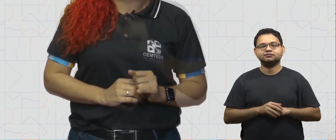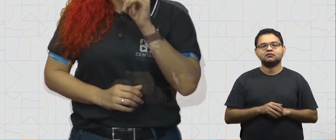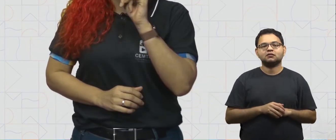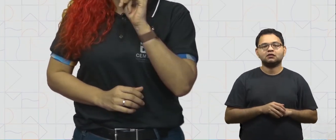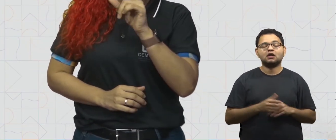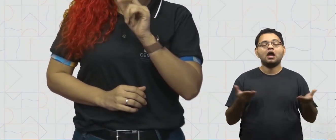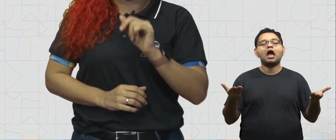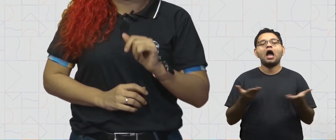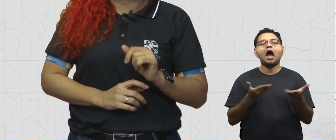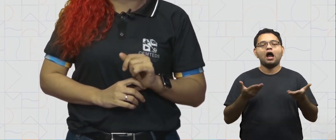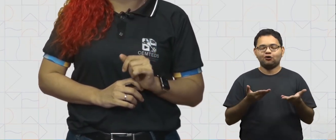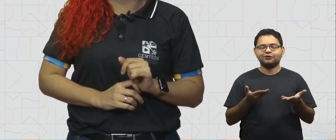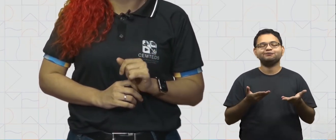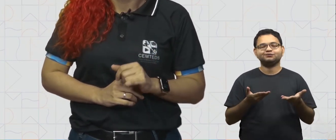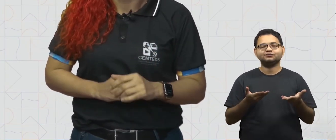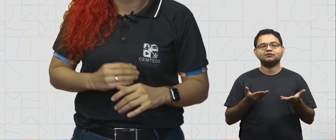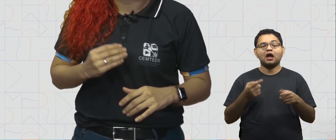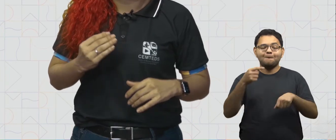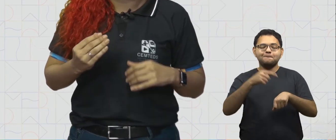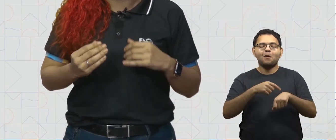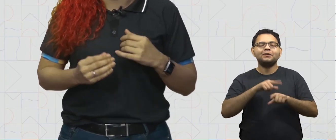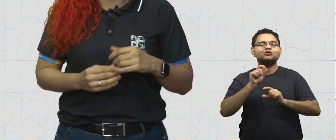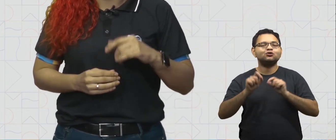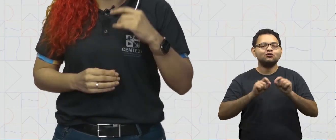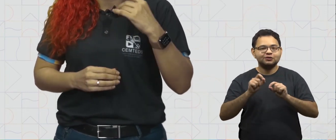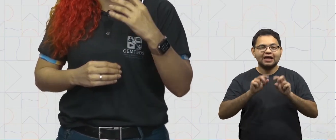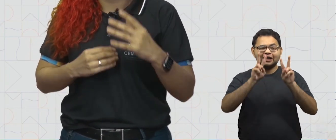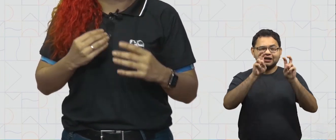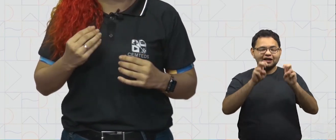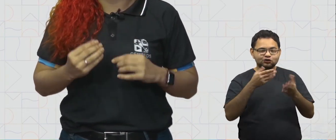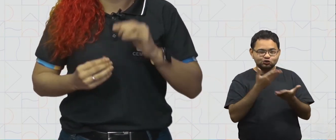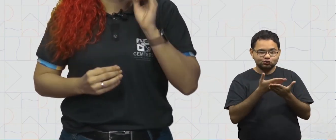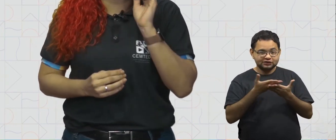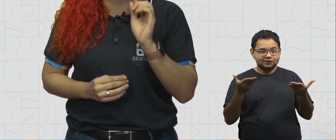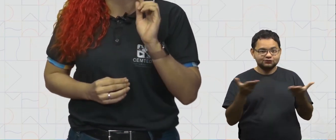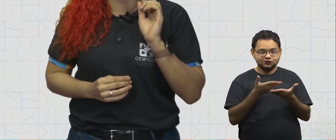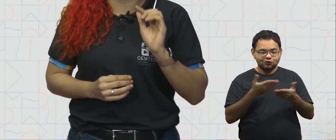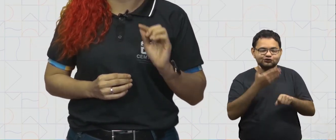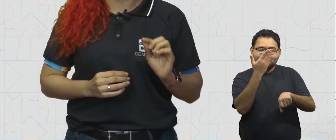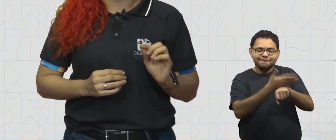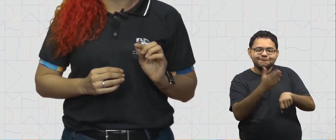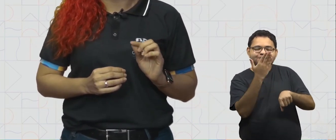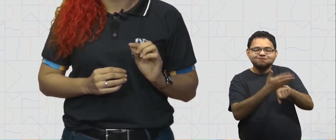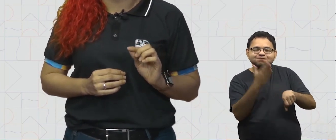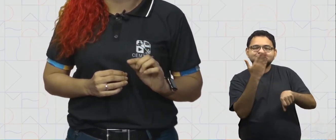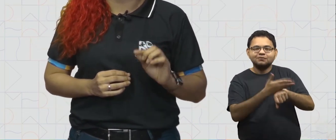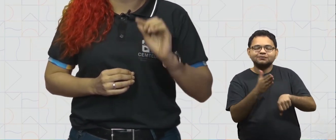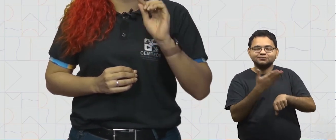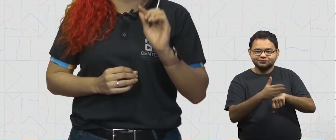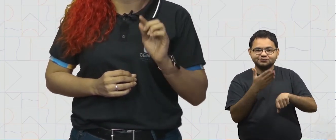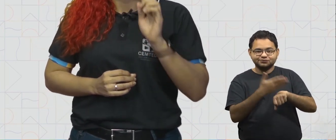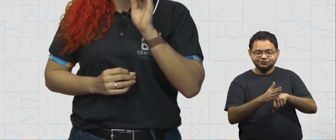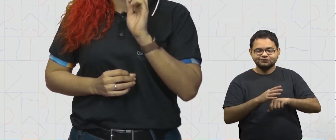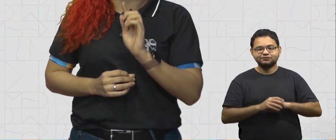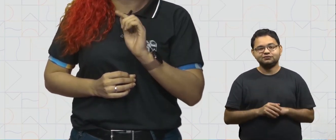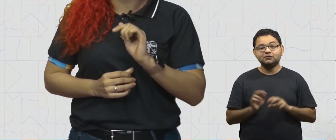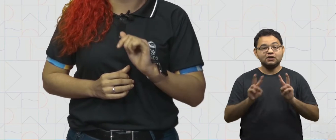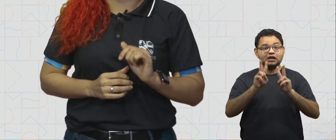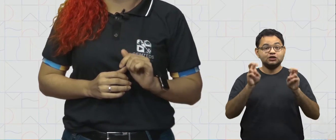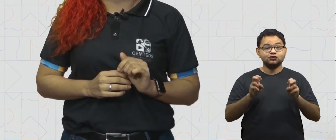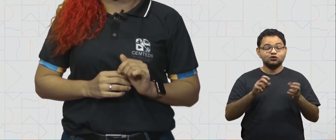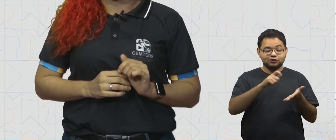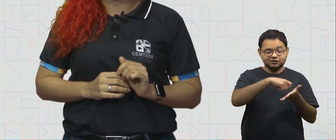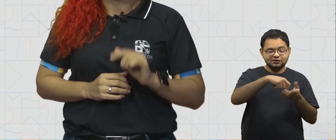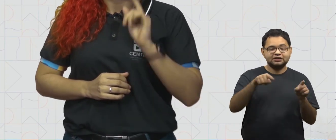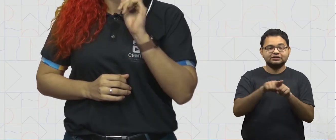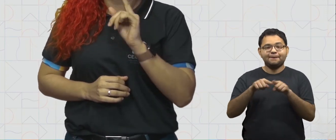aula. Agora, querido aluno, chegou a hora de testarmos todos os nossos conhecimentos sobre esboço